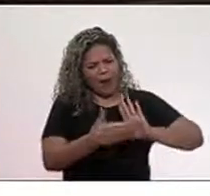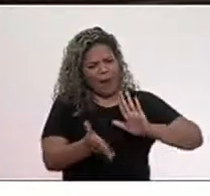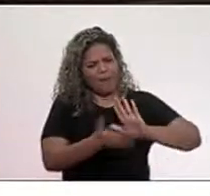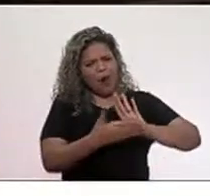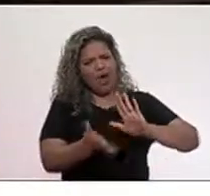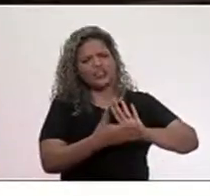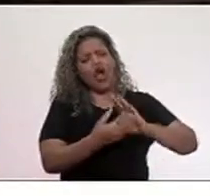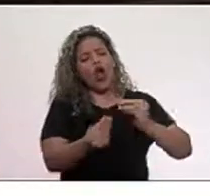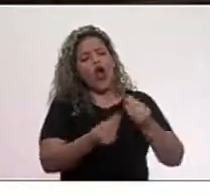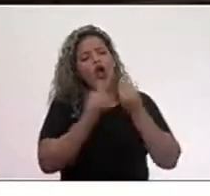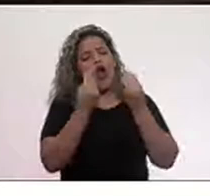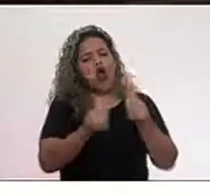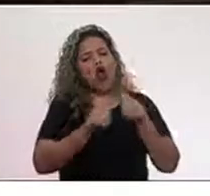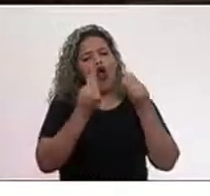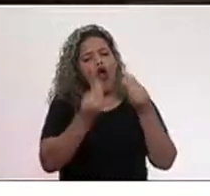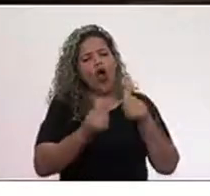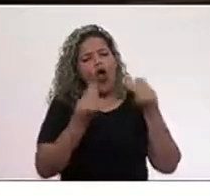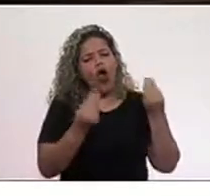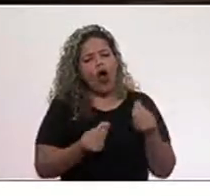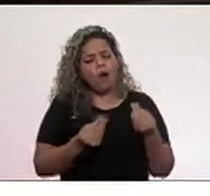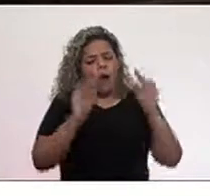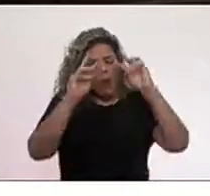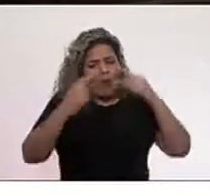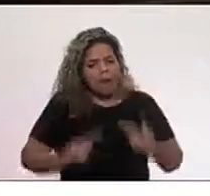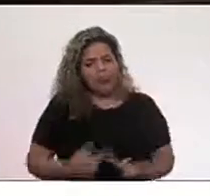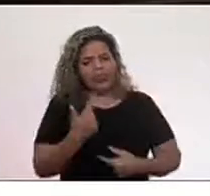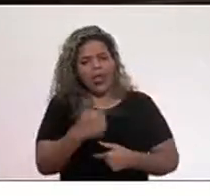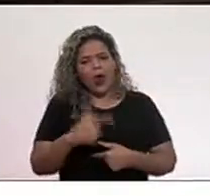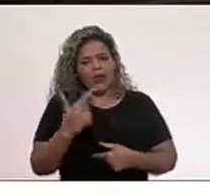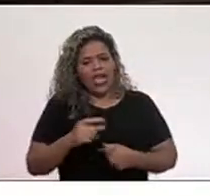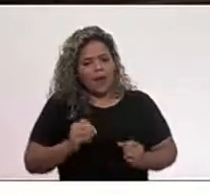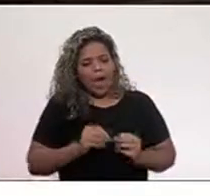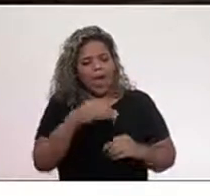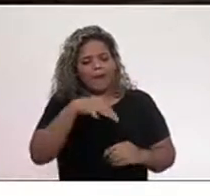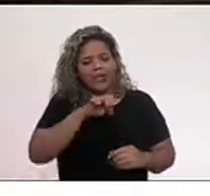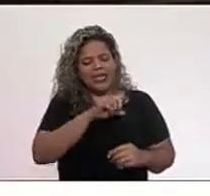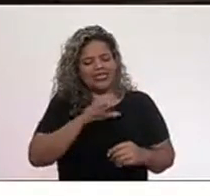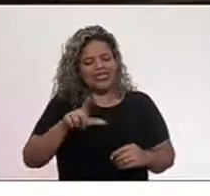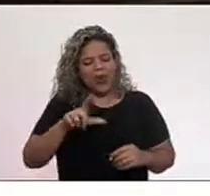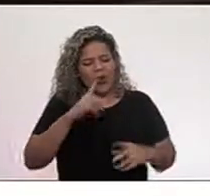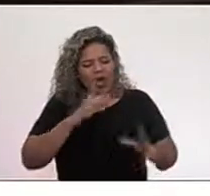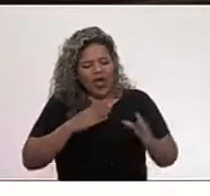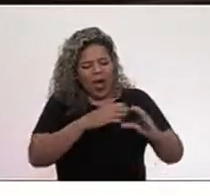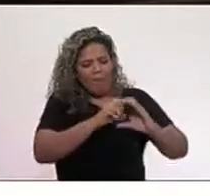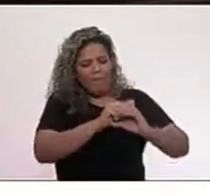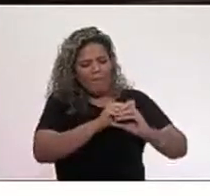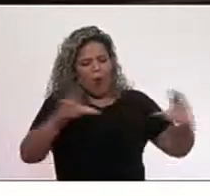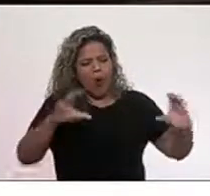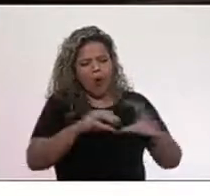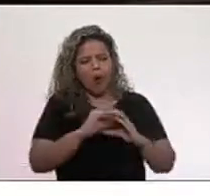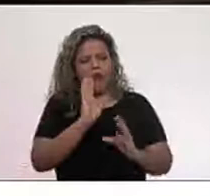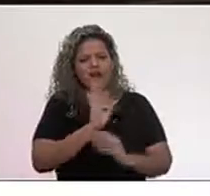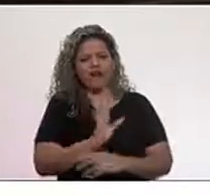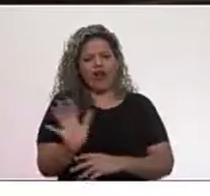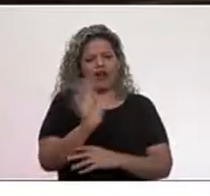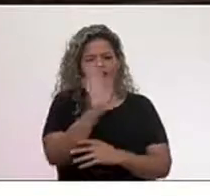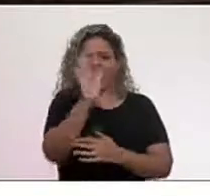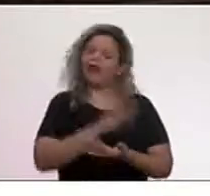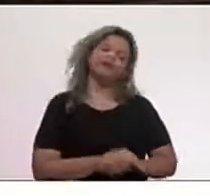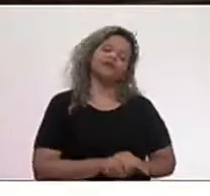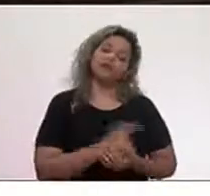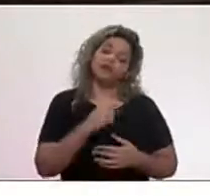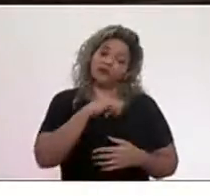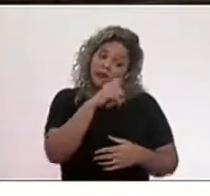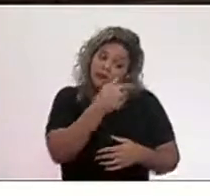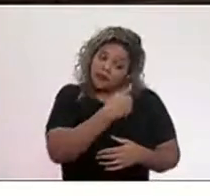tão irracional e desumana que é de jogar um míssil dentro de uma favela. Senhor presidente, a gente não